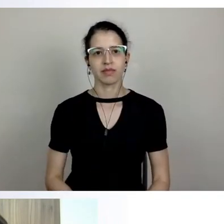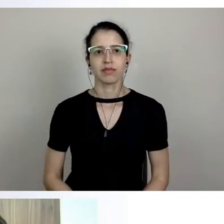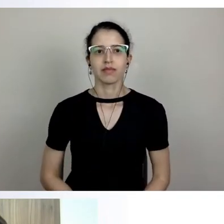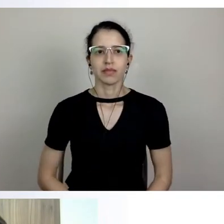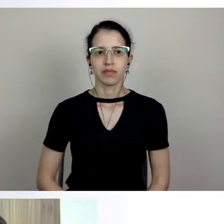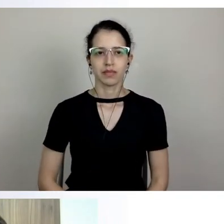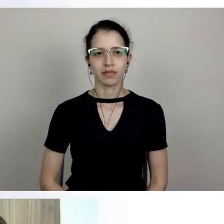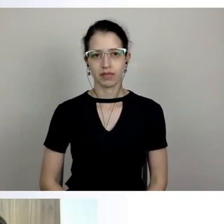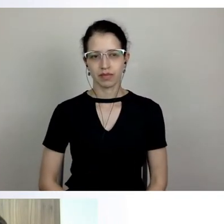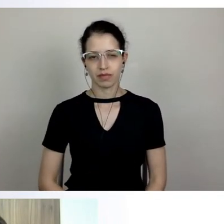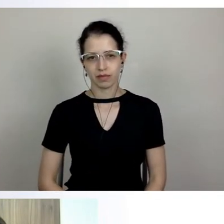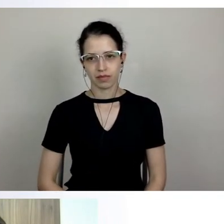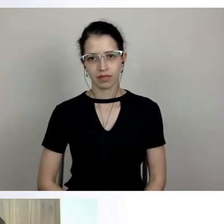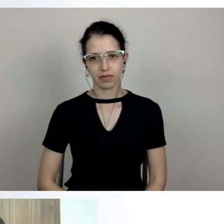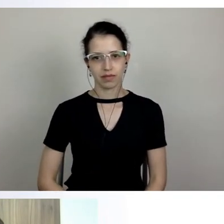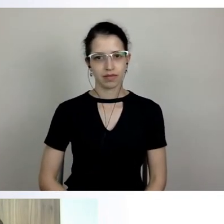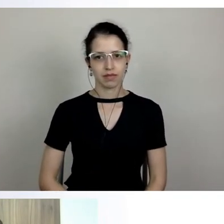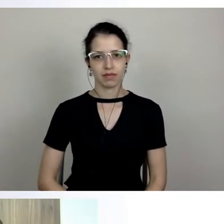e...